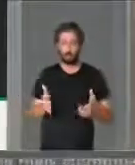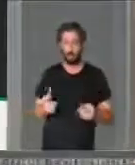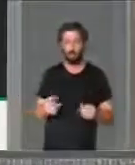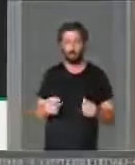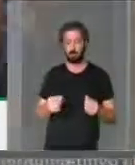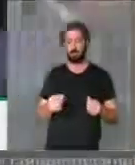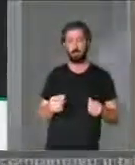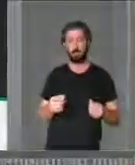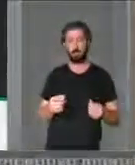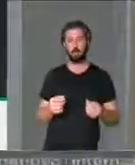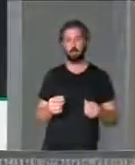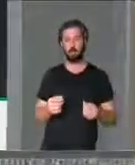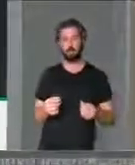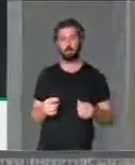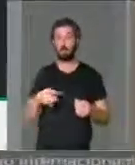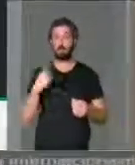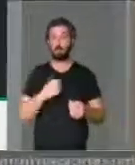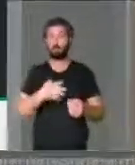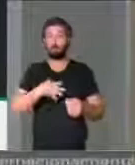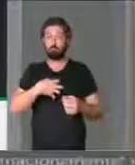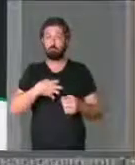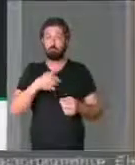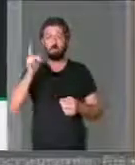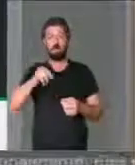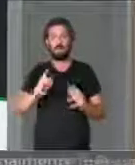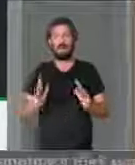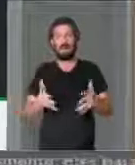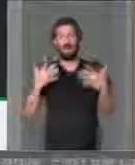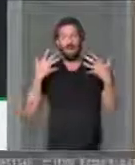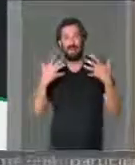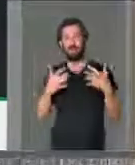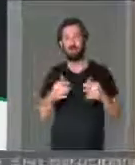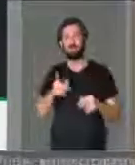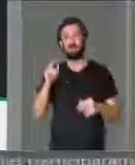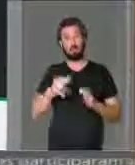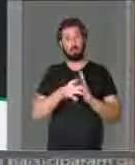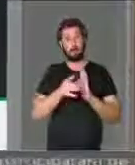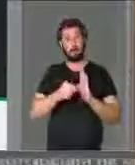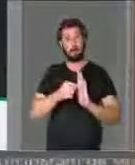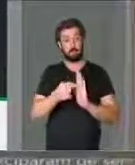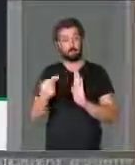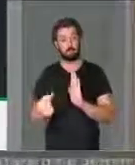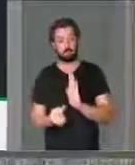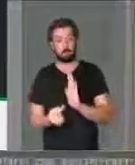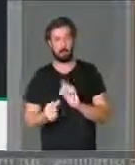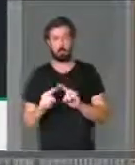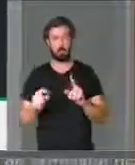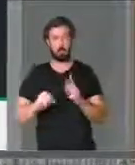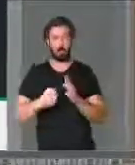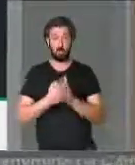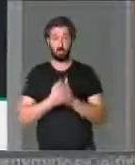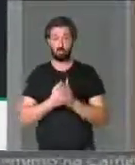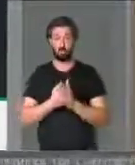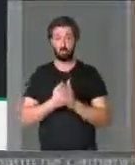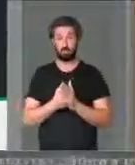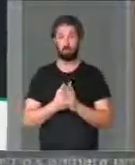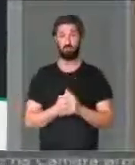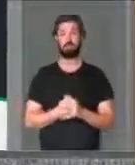trilha do que podemos considerar um trem da alegria e isso será objeto de destaque. A nossa obstrução aqui